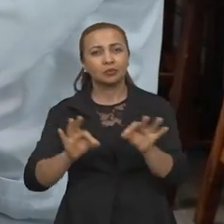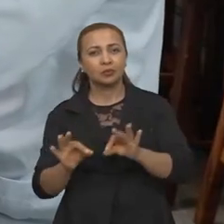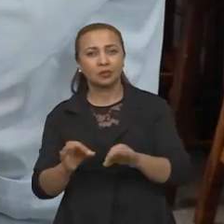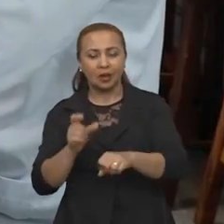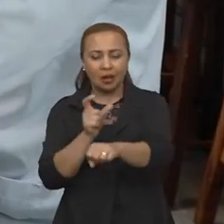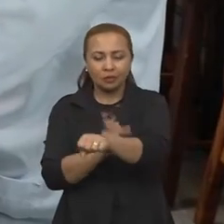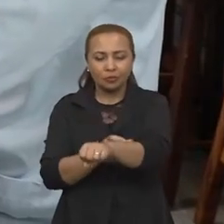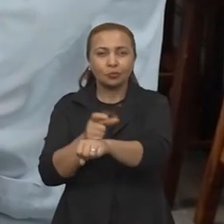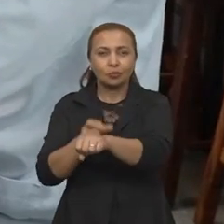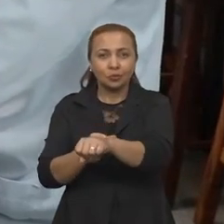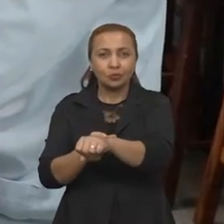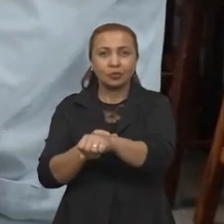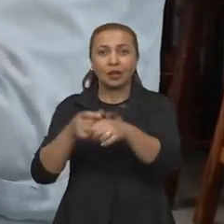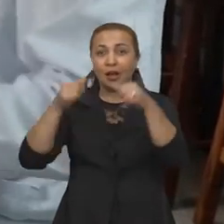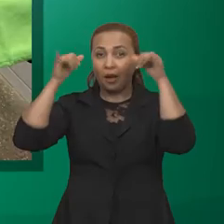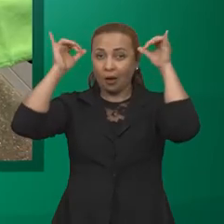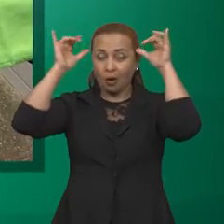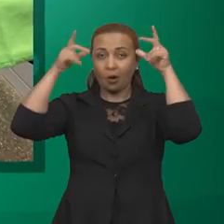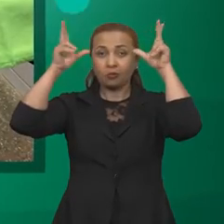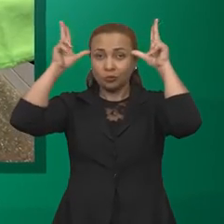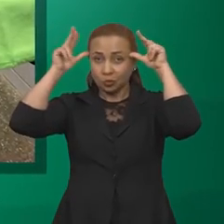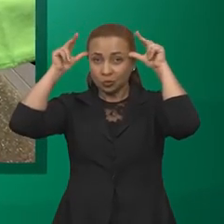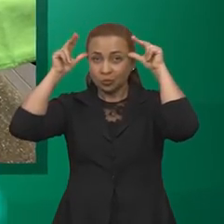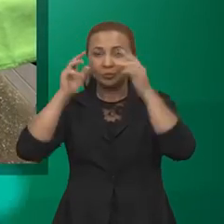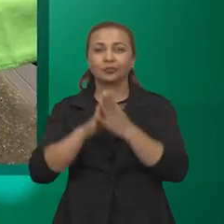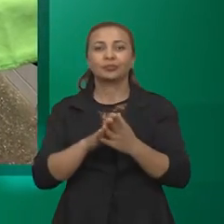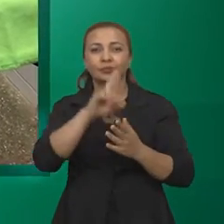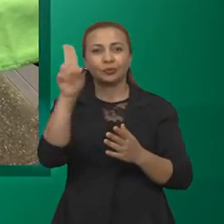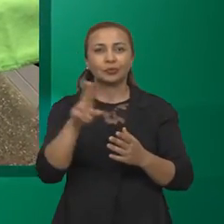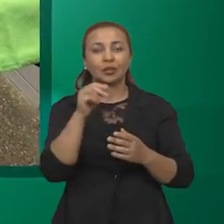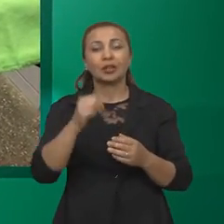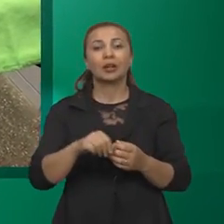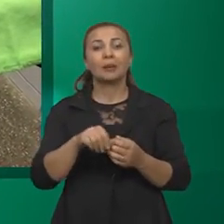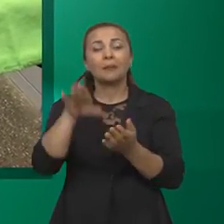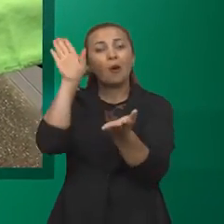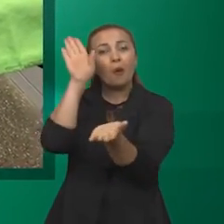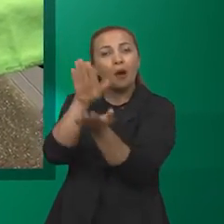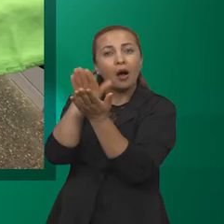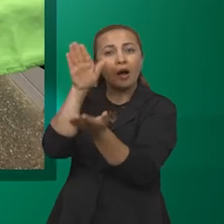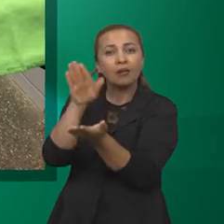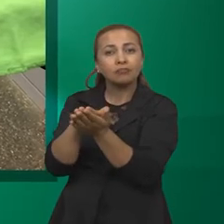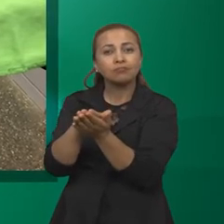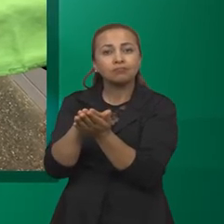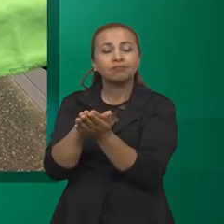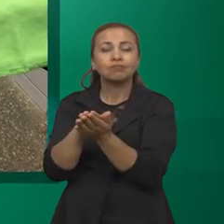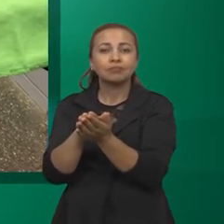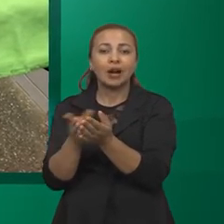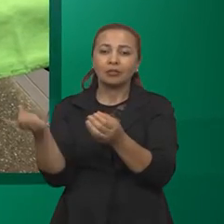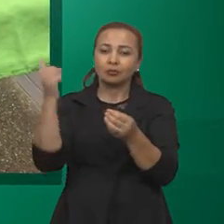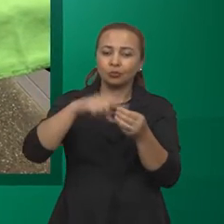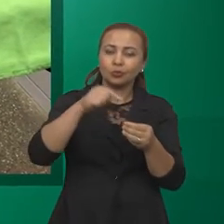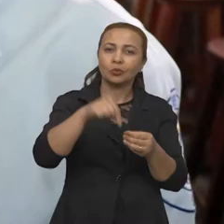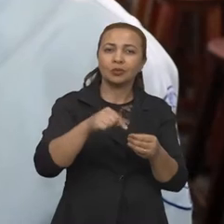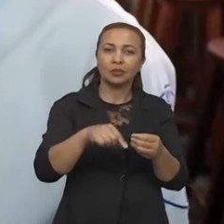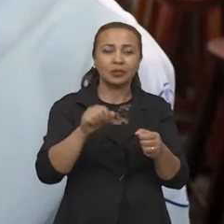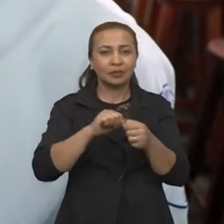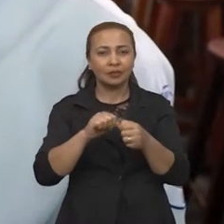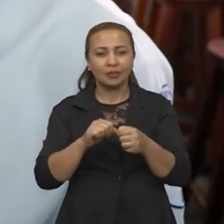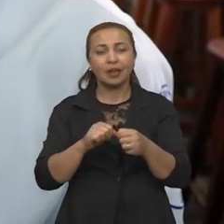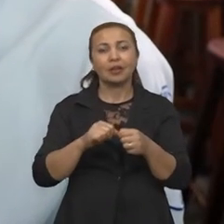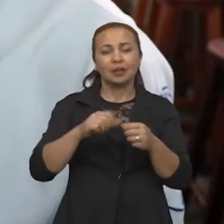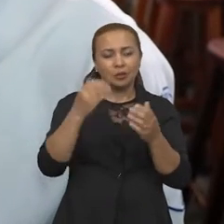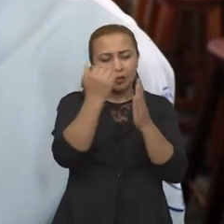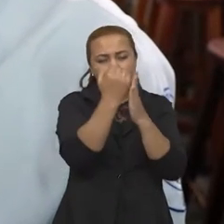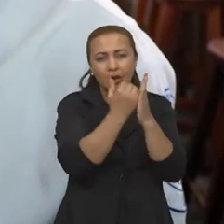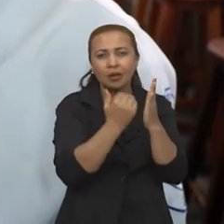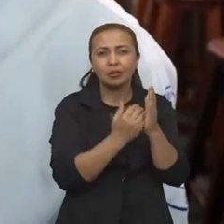manutenção de feridas em equínos. Foi utilizado em um jacaré que deu entrada aqui no Camargo e através de adema ele chegou até nós. E aí nós realizamos um